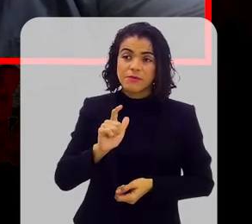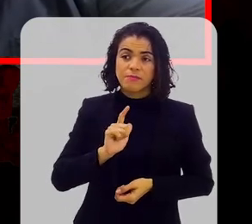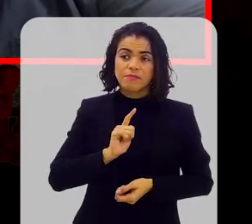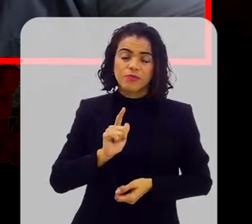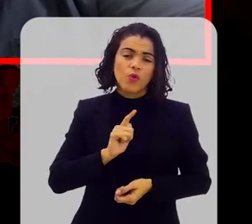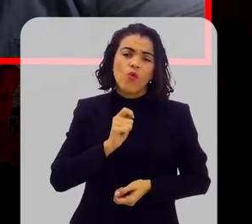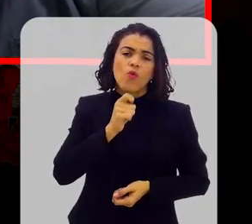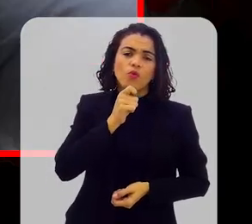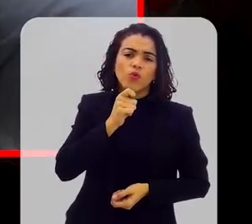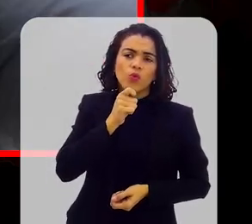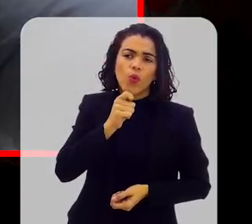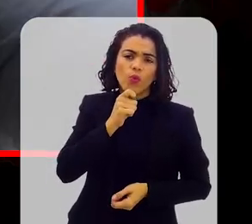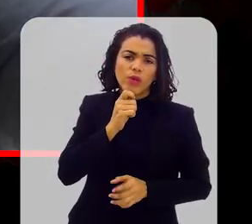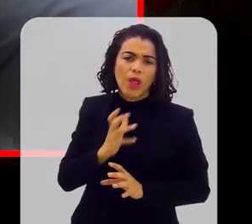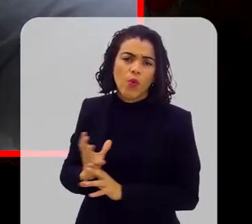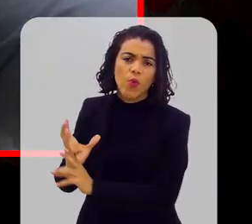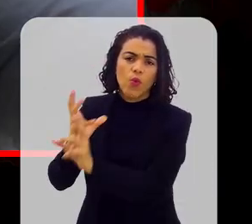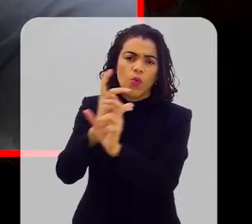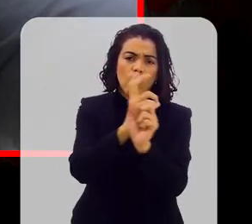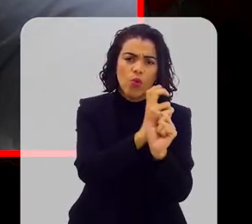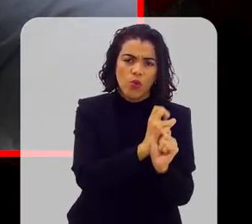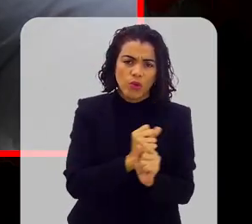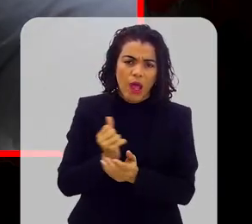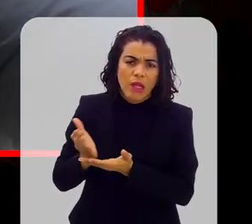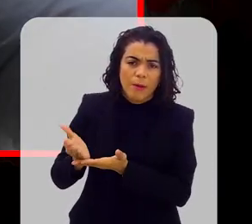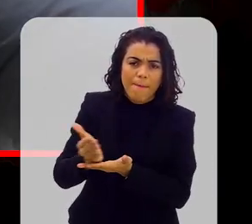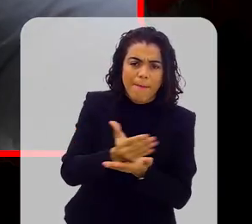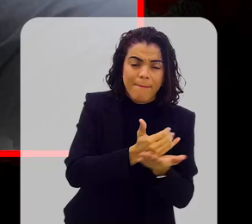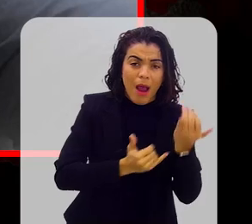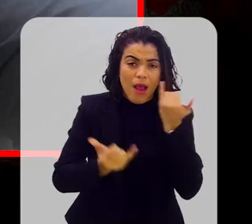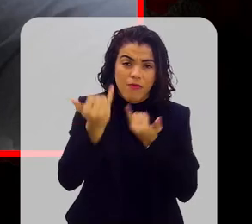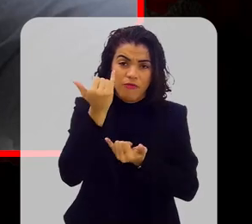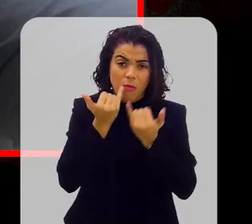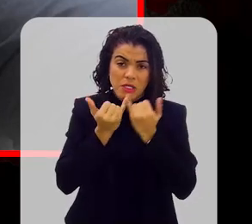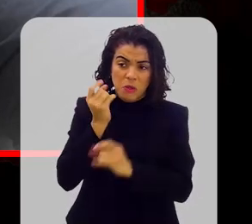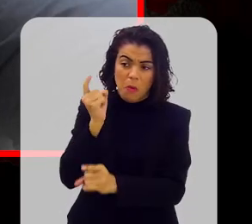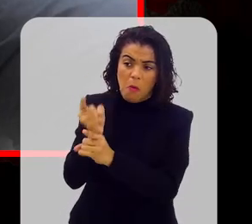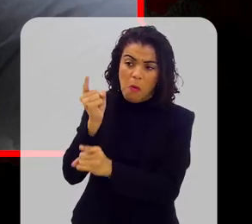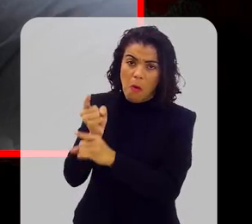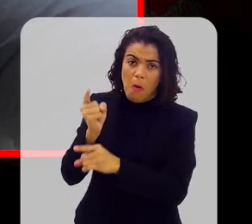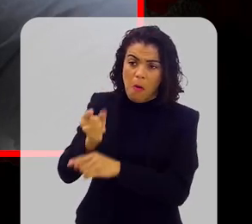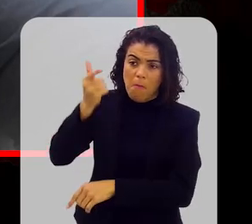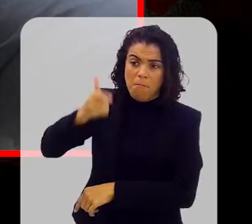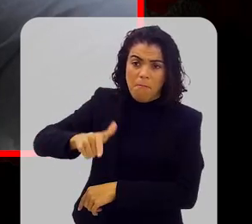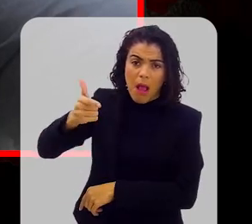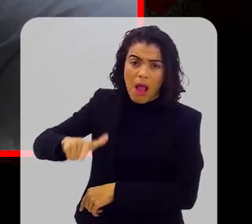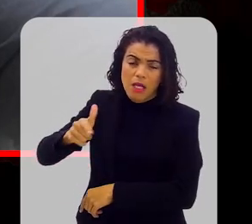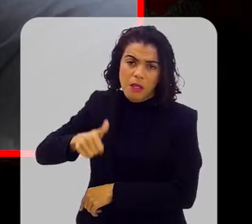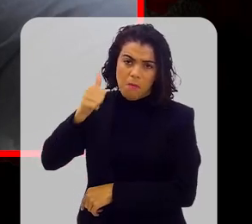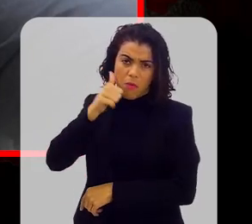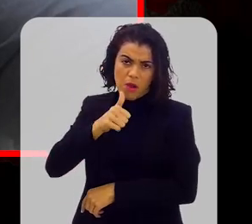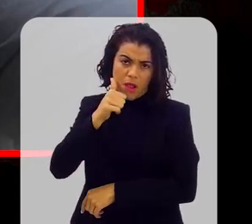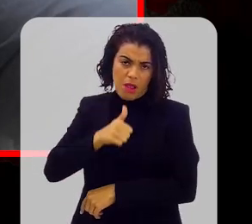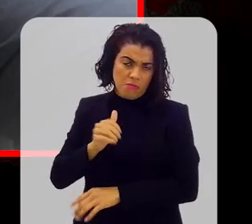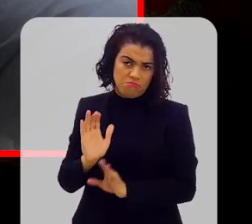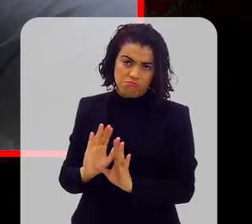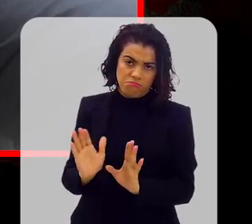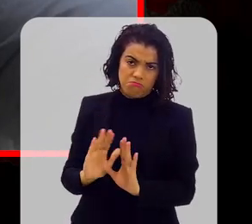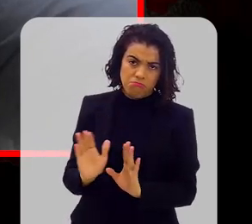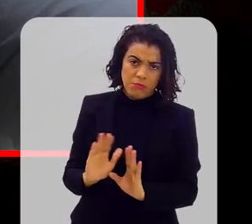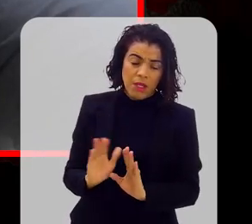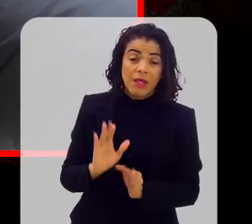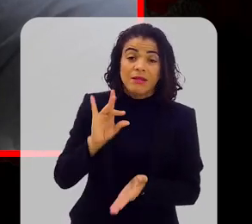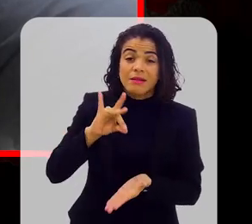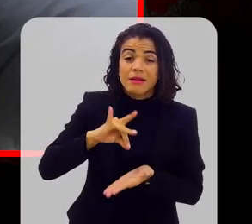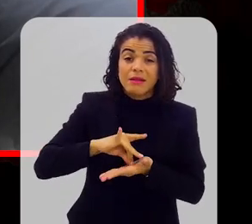A gente não tem nenhum dado especificamente desse aumento de risco na mulher. O porquê do aumento de incidência na mulher.